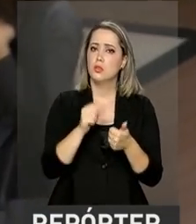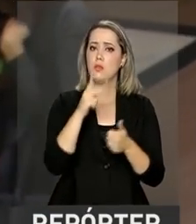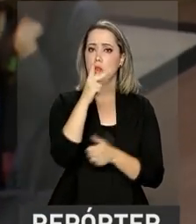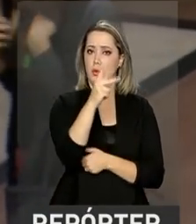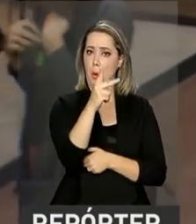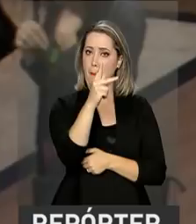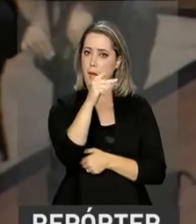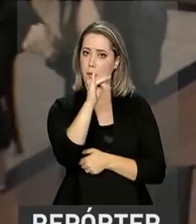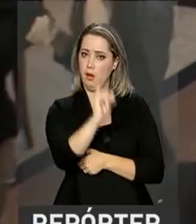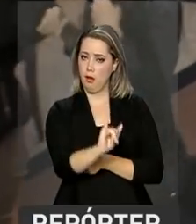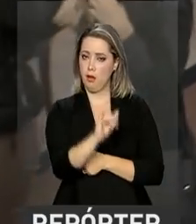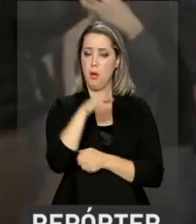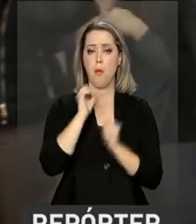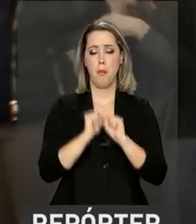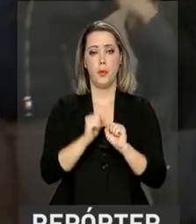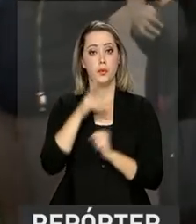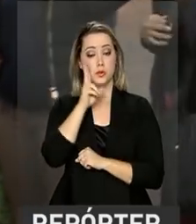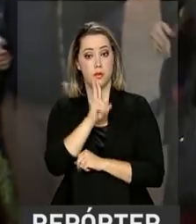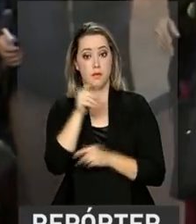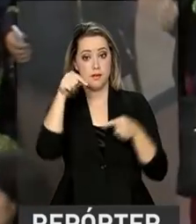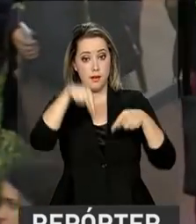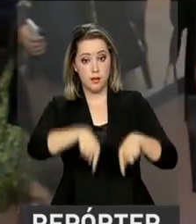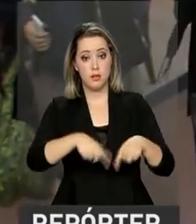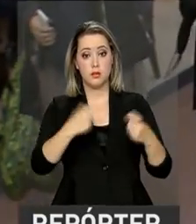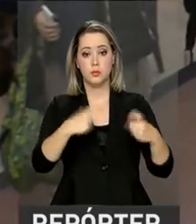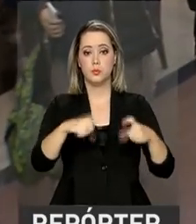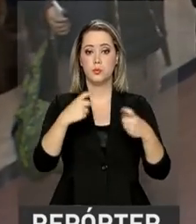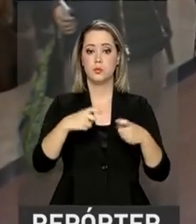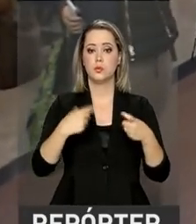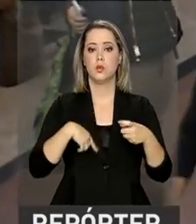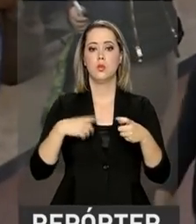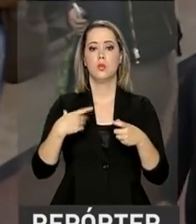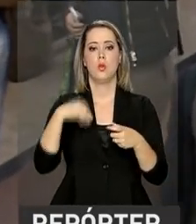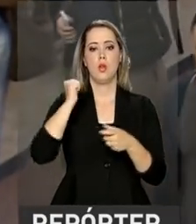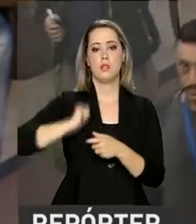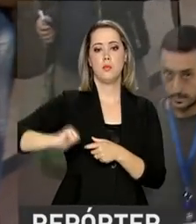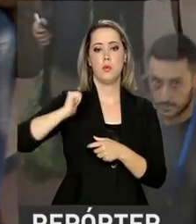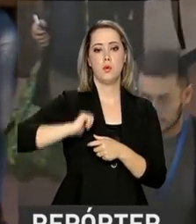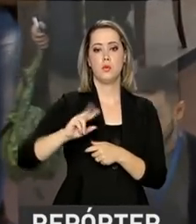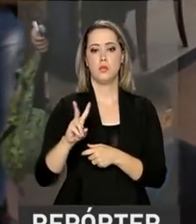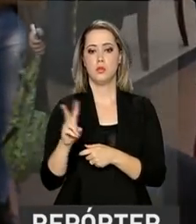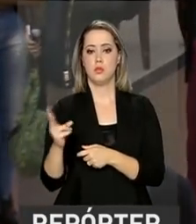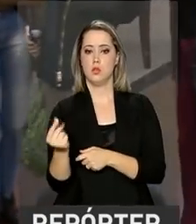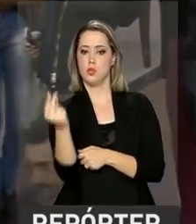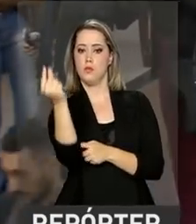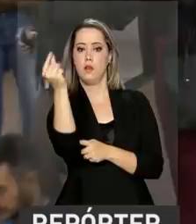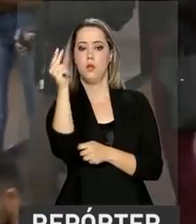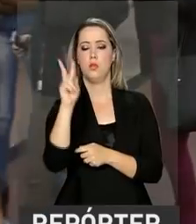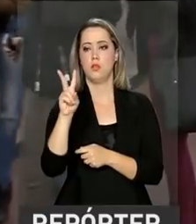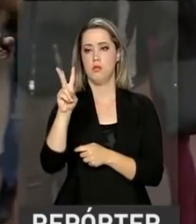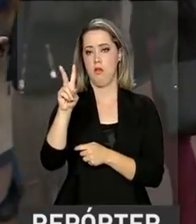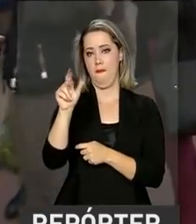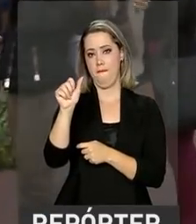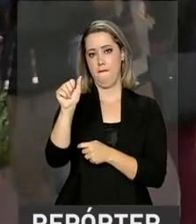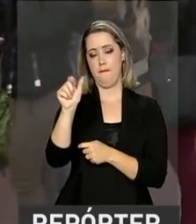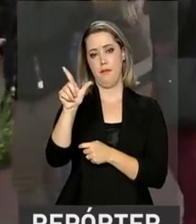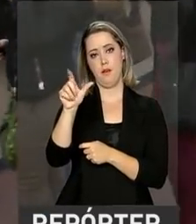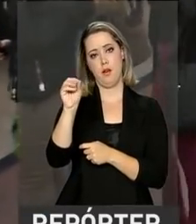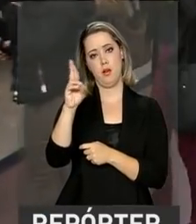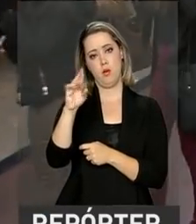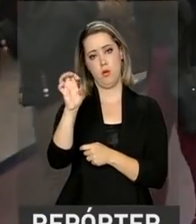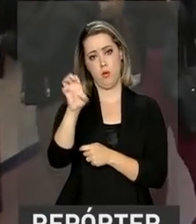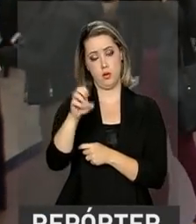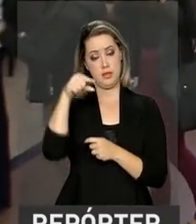de Investimentos pode ser constatada aqui, no Salão de Pregões da Bolsa de Valores de São Paulo. Foi neste espaço que uma